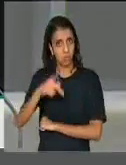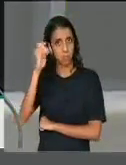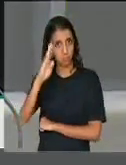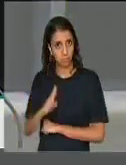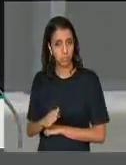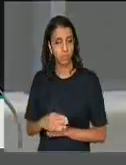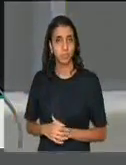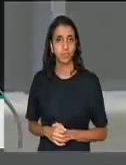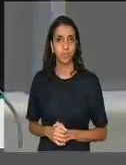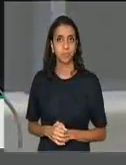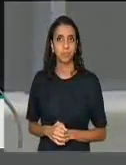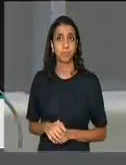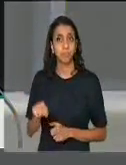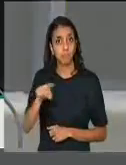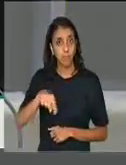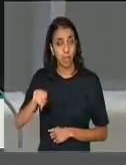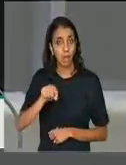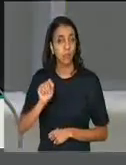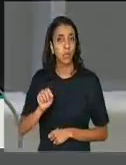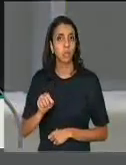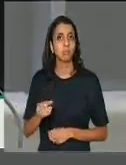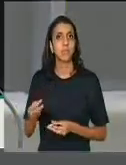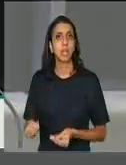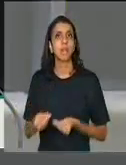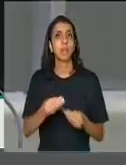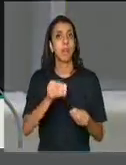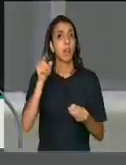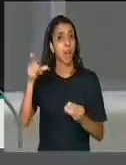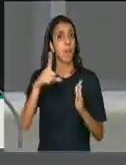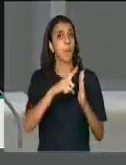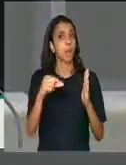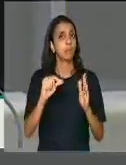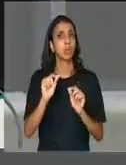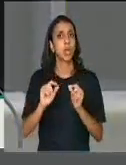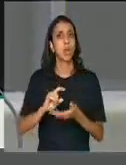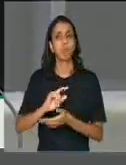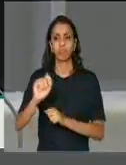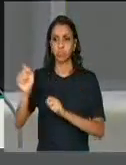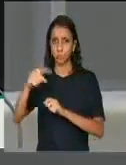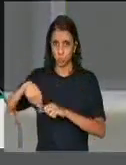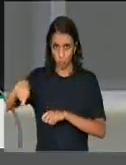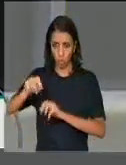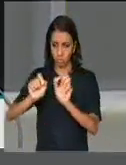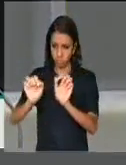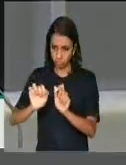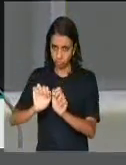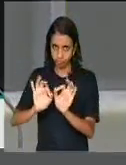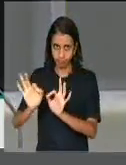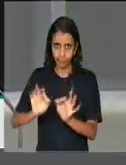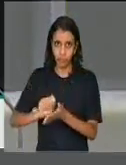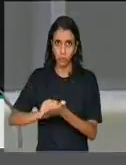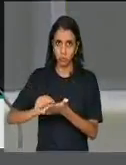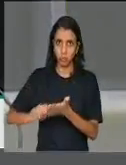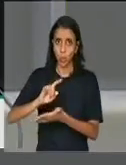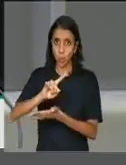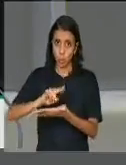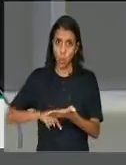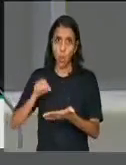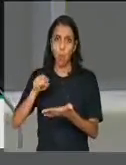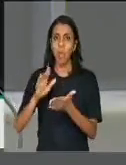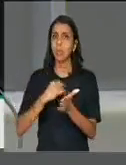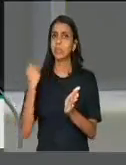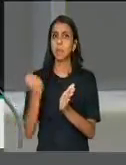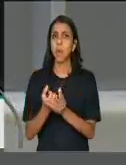entregaram no Palácio do Planalto um documento, um simbólico documento